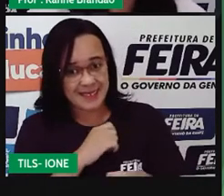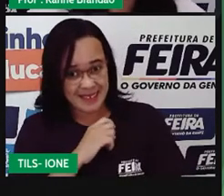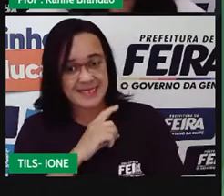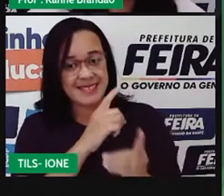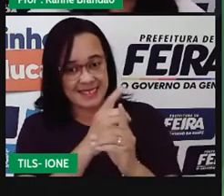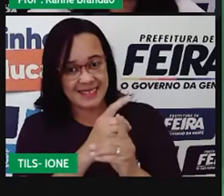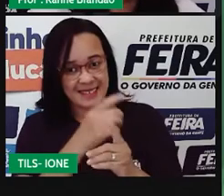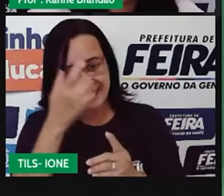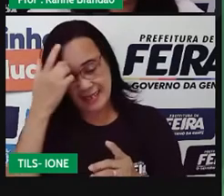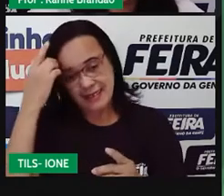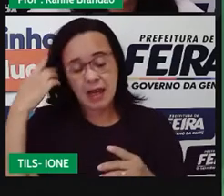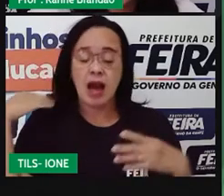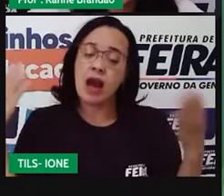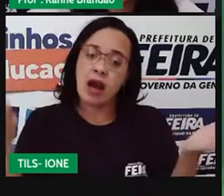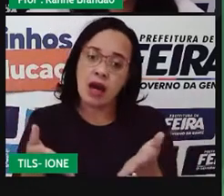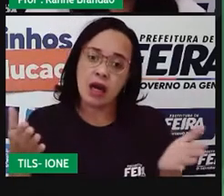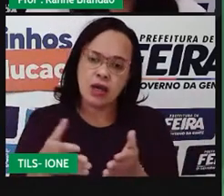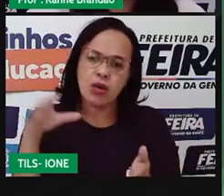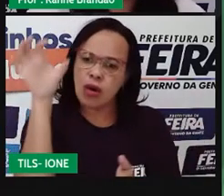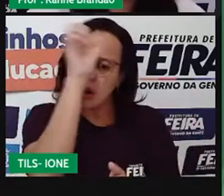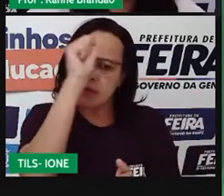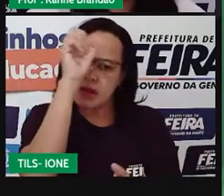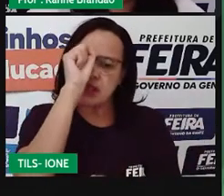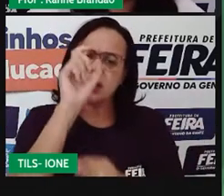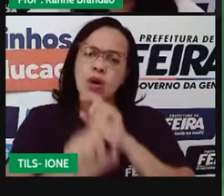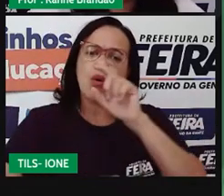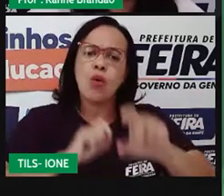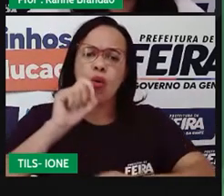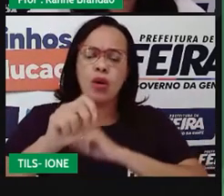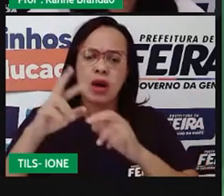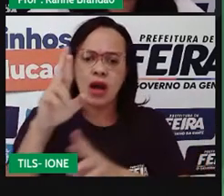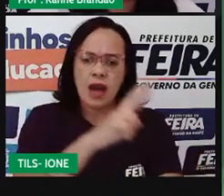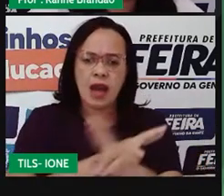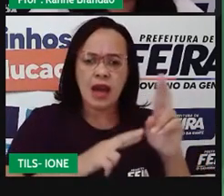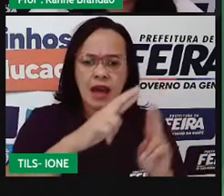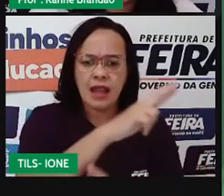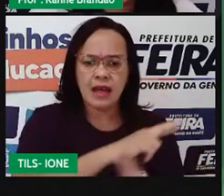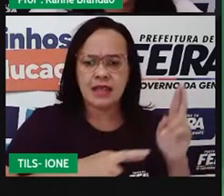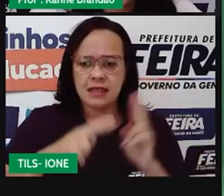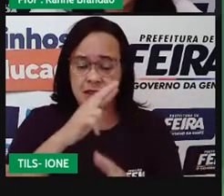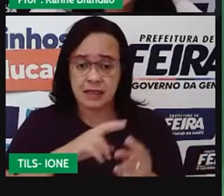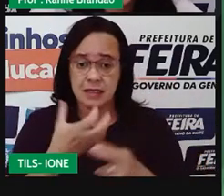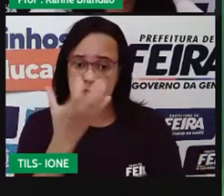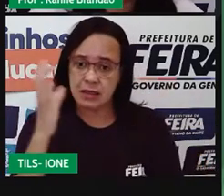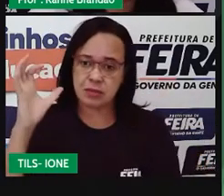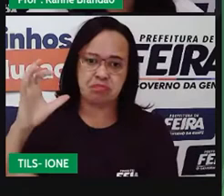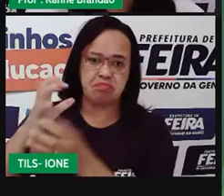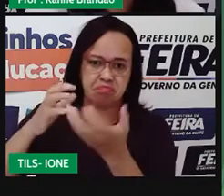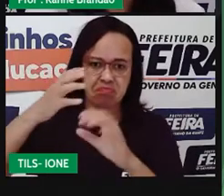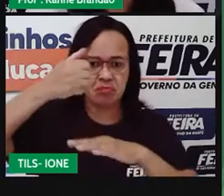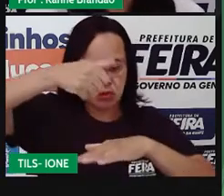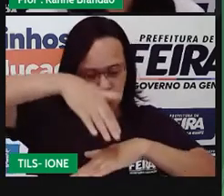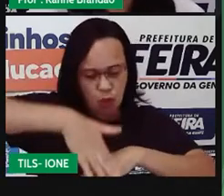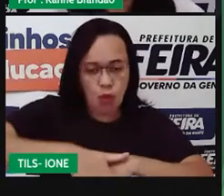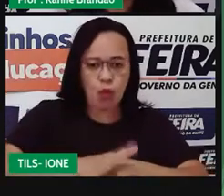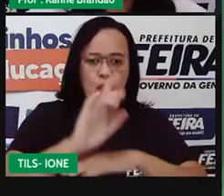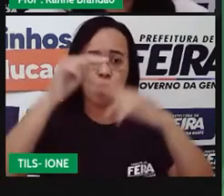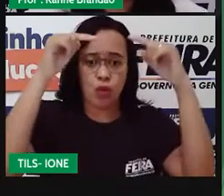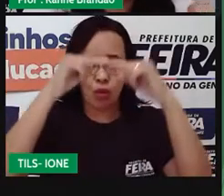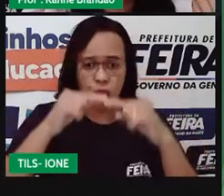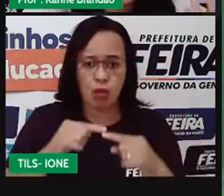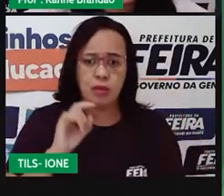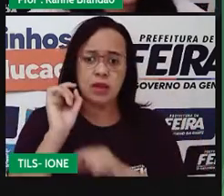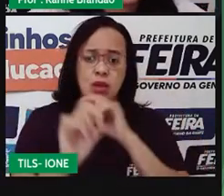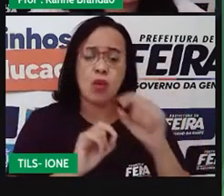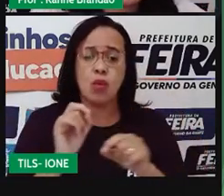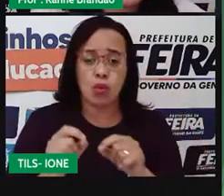os tipos de relações ecológicas. Quando nós analisamos essas relações ecológicas, né? Nós analisamos as